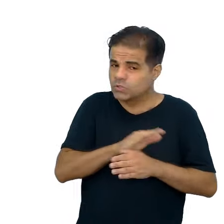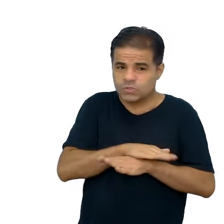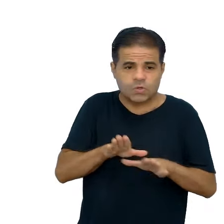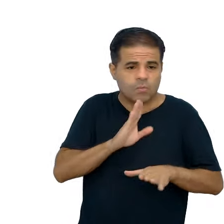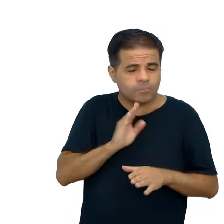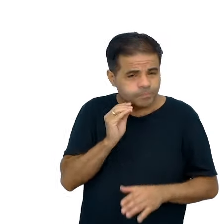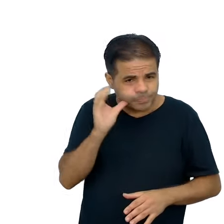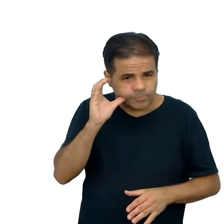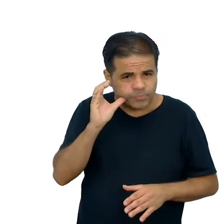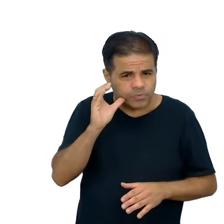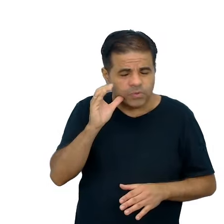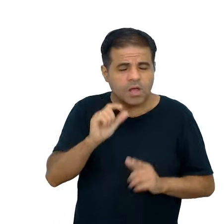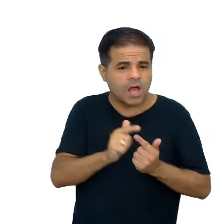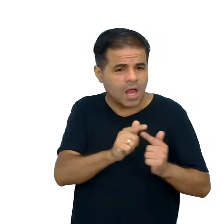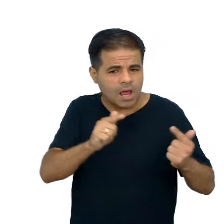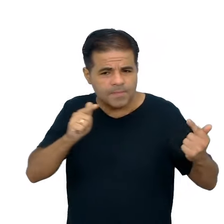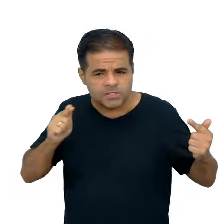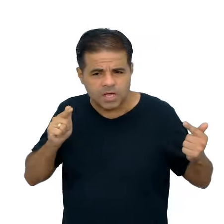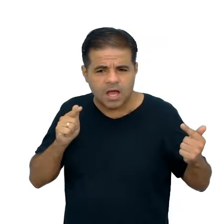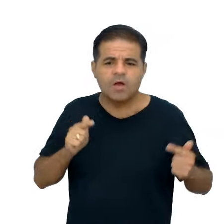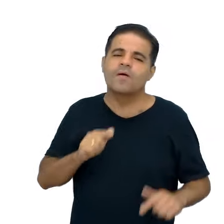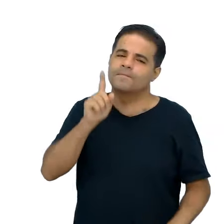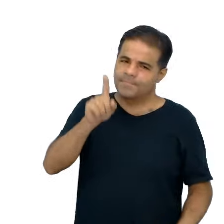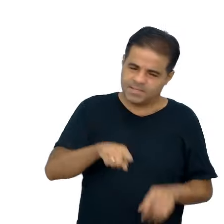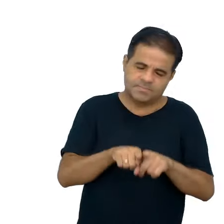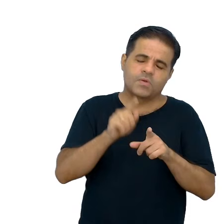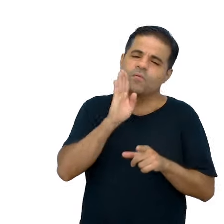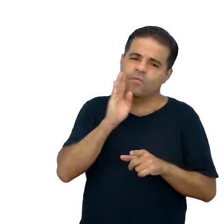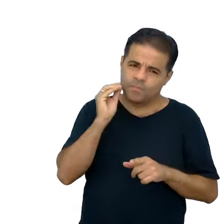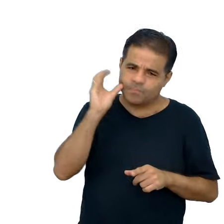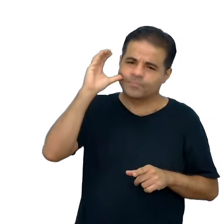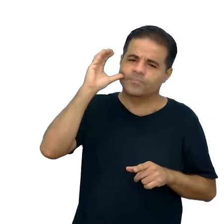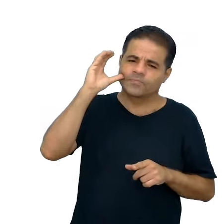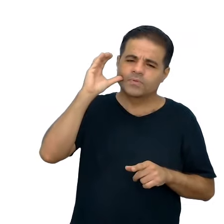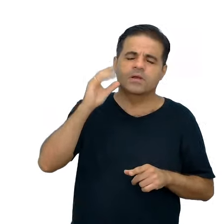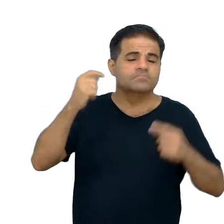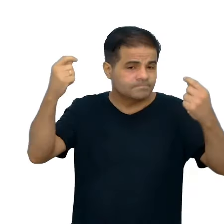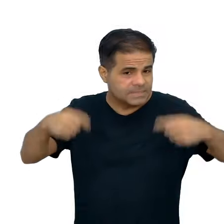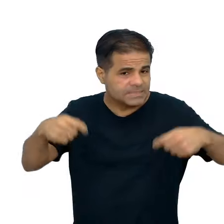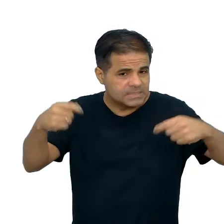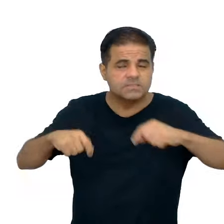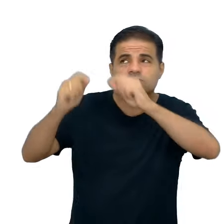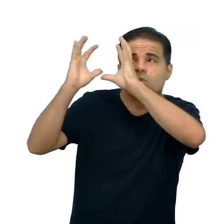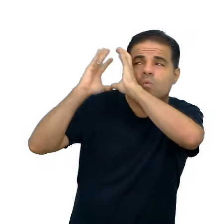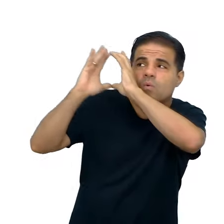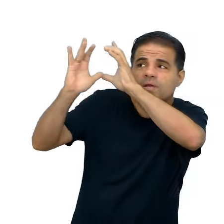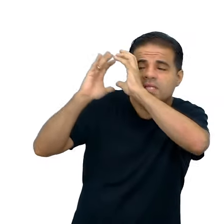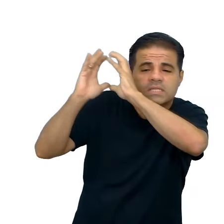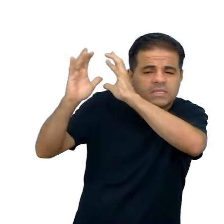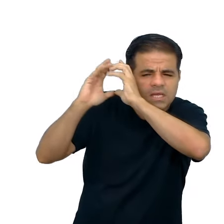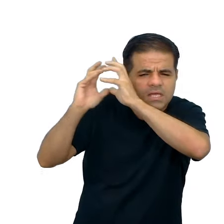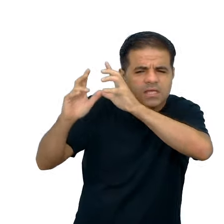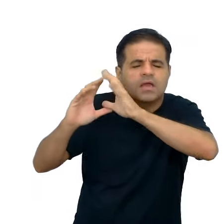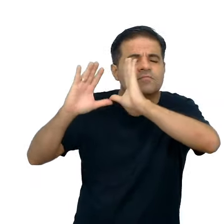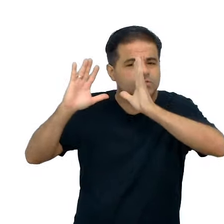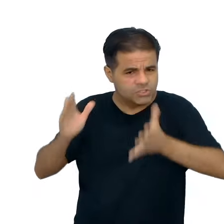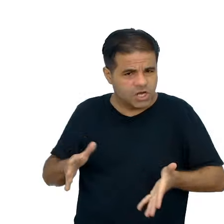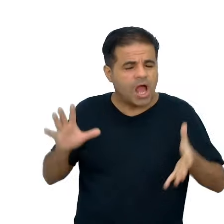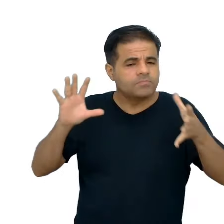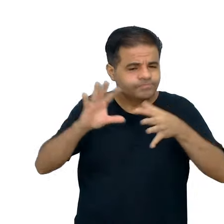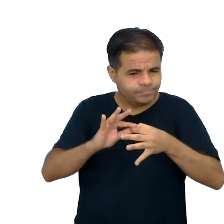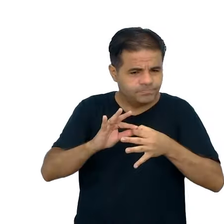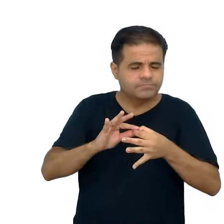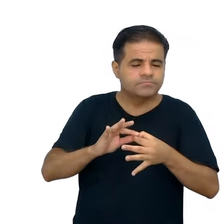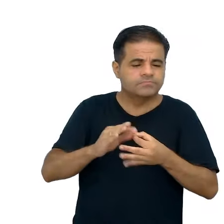conhecimentos gramaticais, mas também conhecimentos cognitivos, né, que já estão, às vezes,